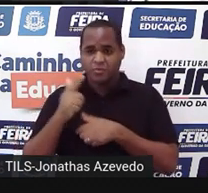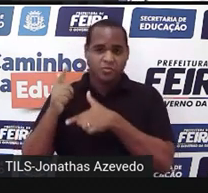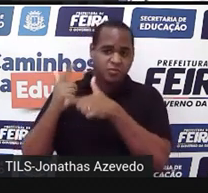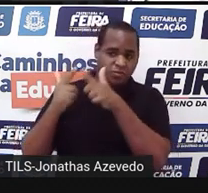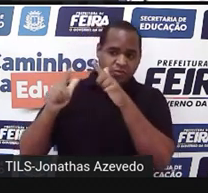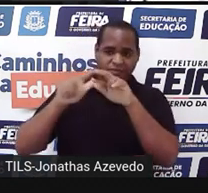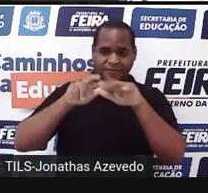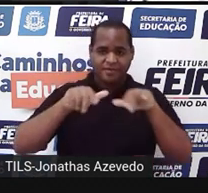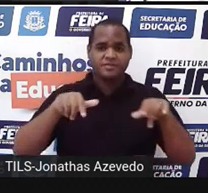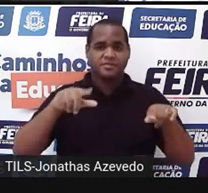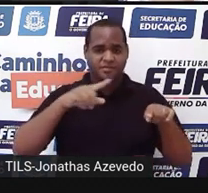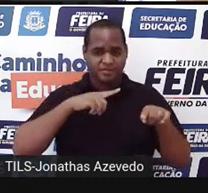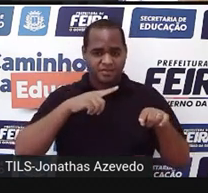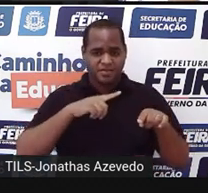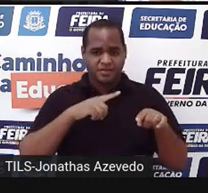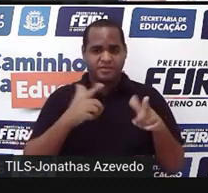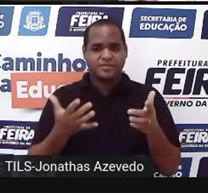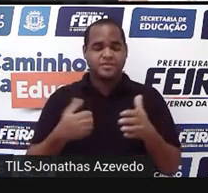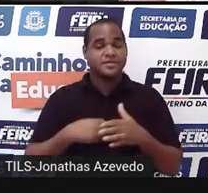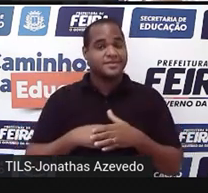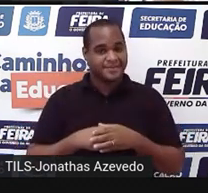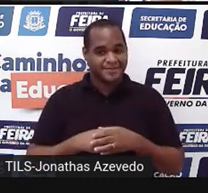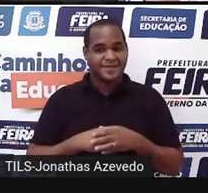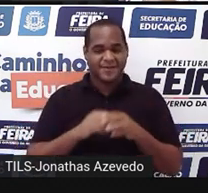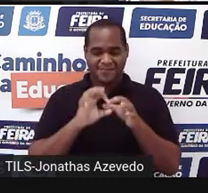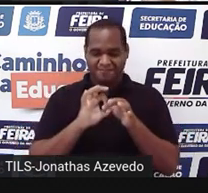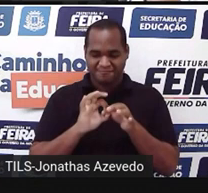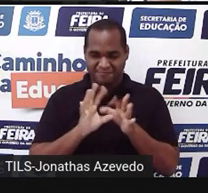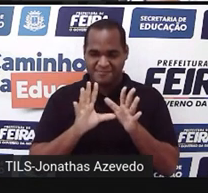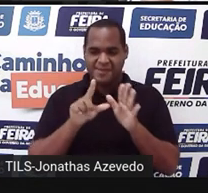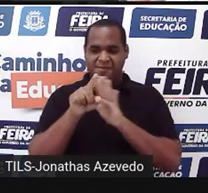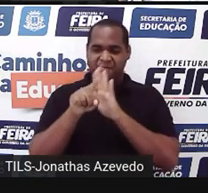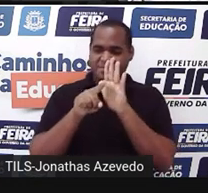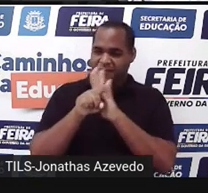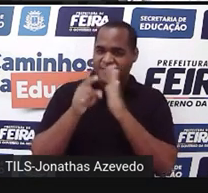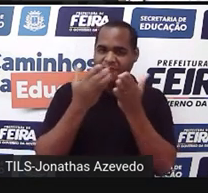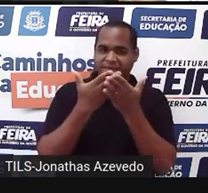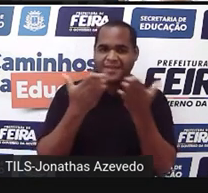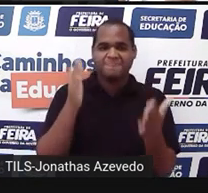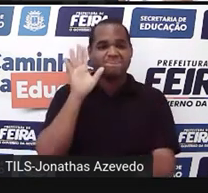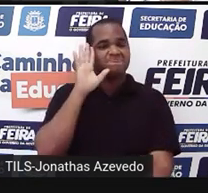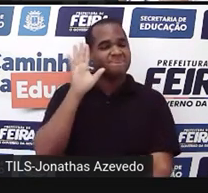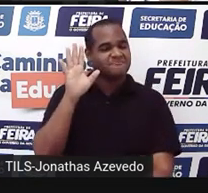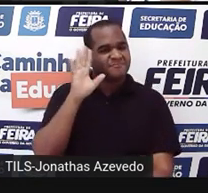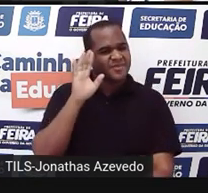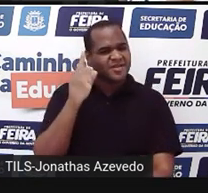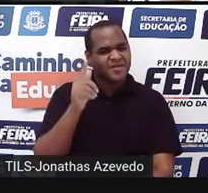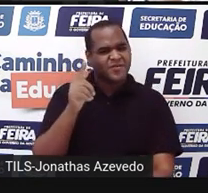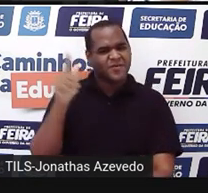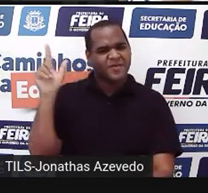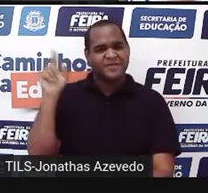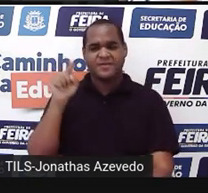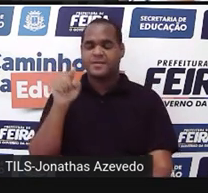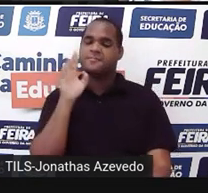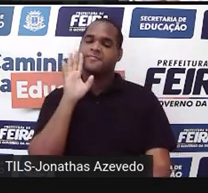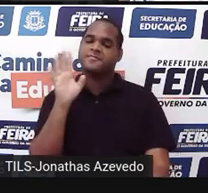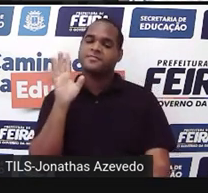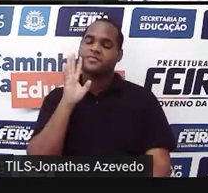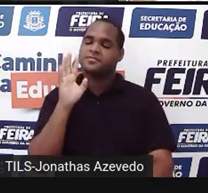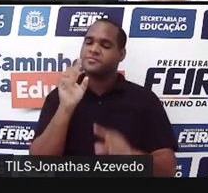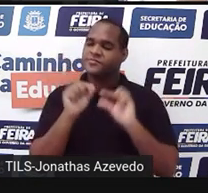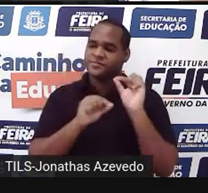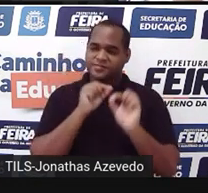outras formas. Então, eu vou deixar essa pergunta para você pensar. Em algum momento, você para para pensar